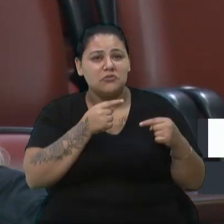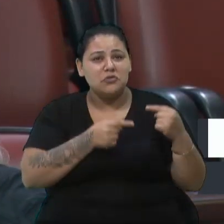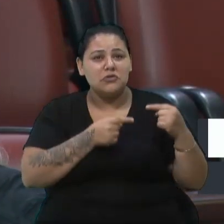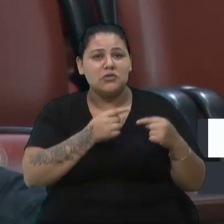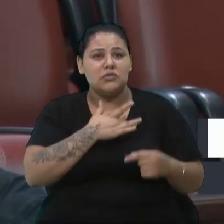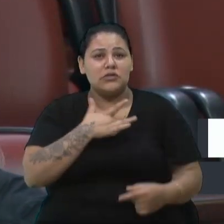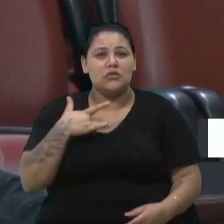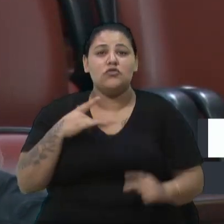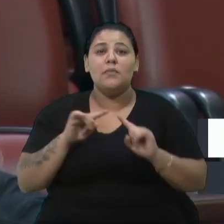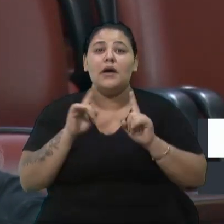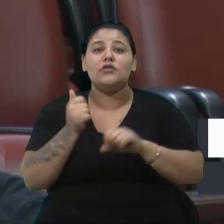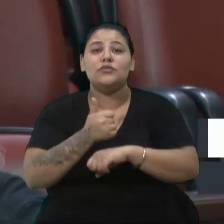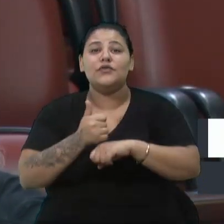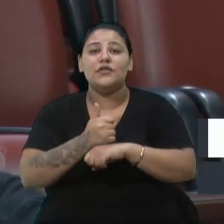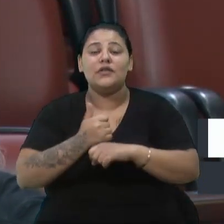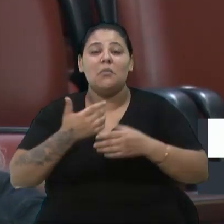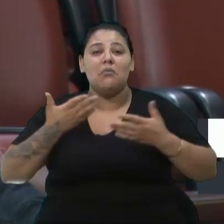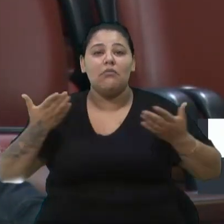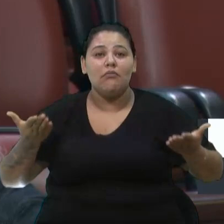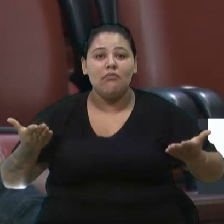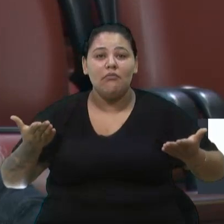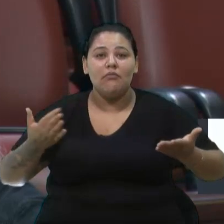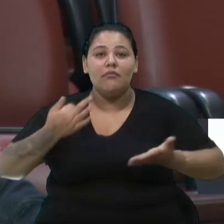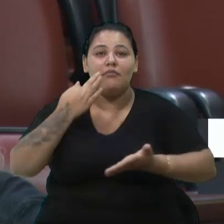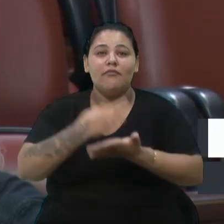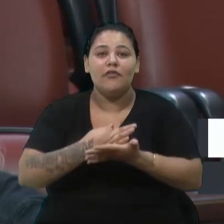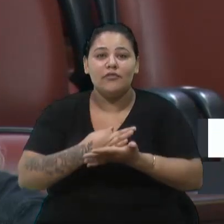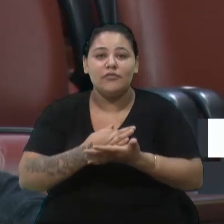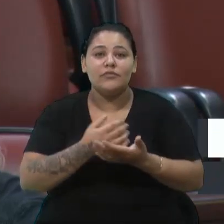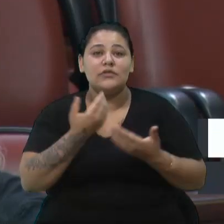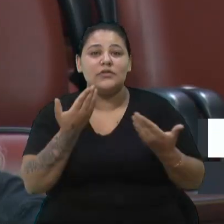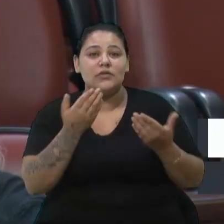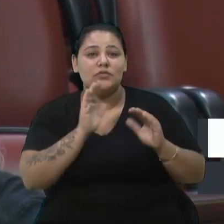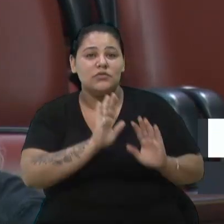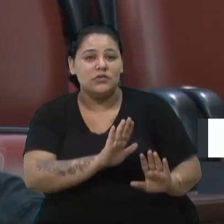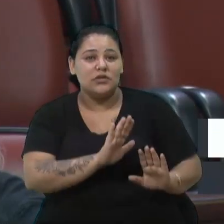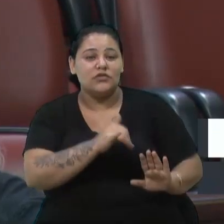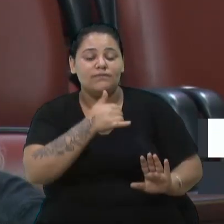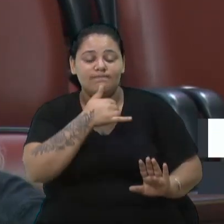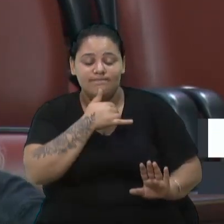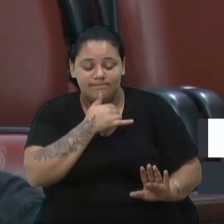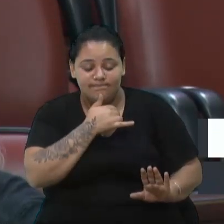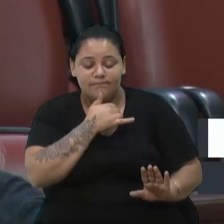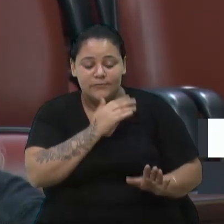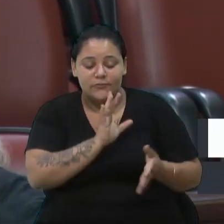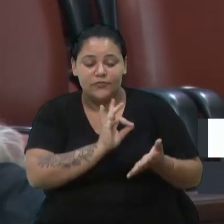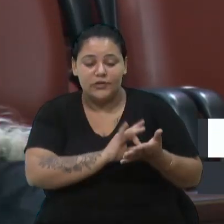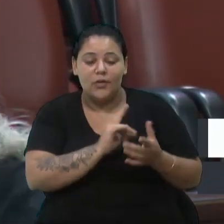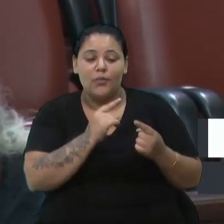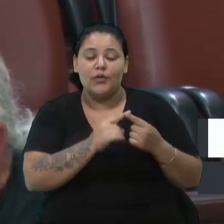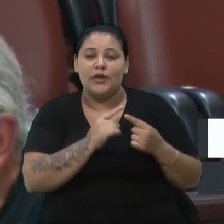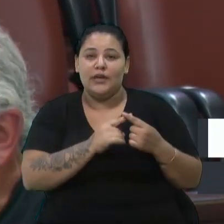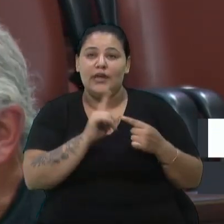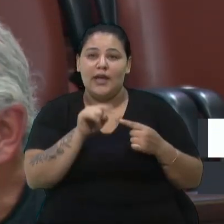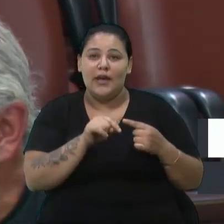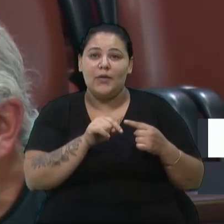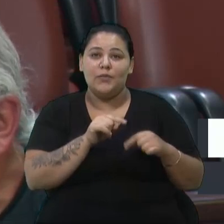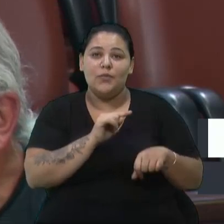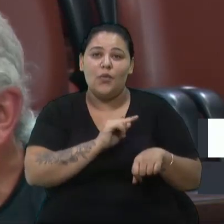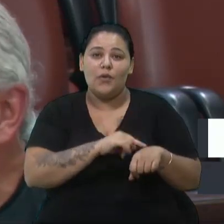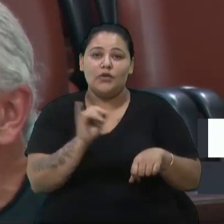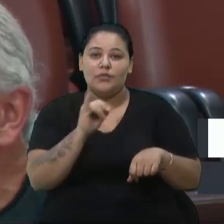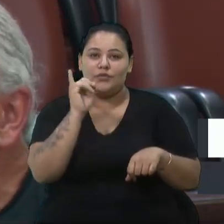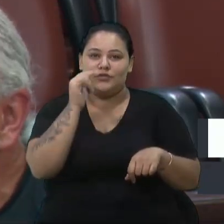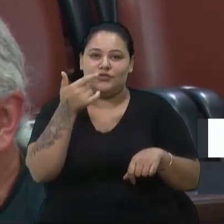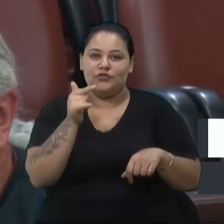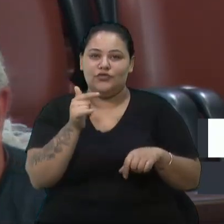mas os profissionais não estavam presentes. Então, eu só deixo essa minha tristeza aqui, porque é um momento importante e a gente não estava.